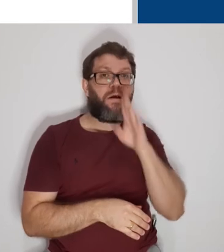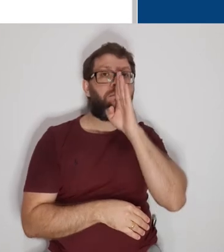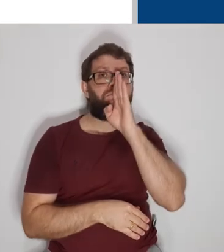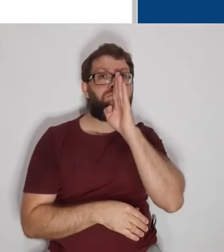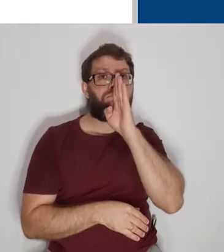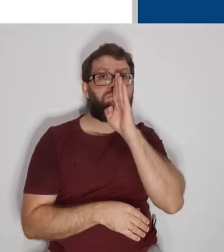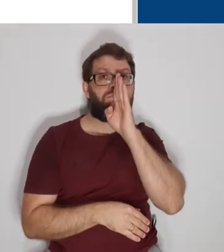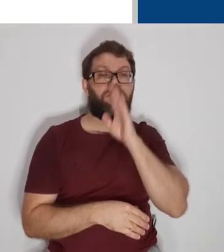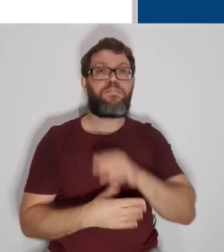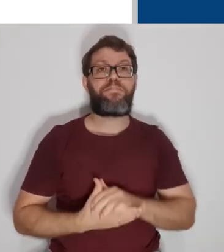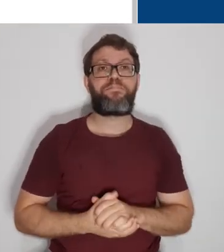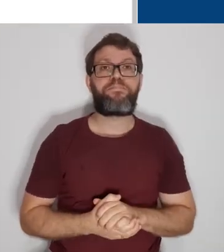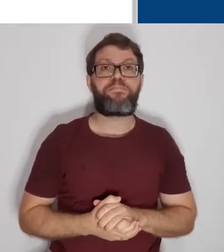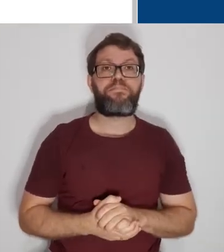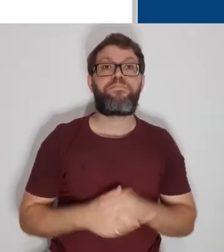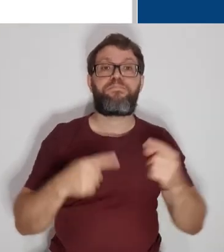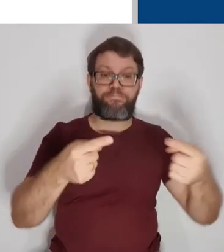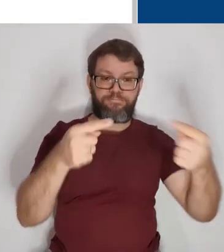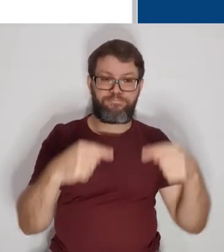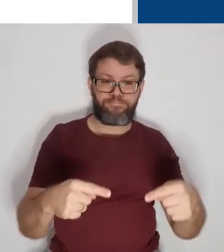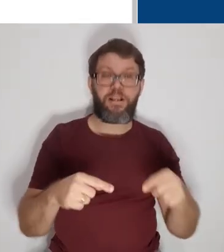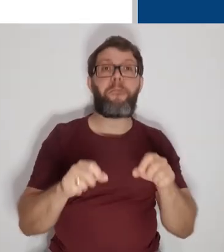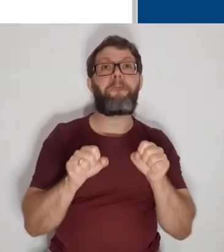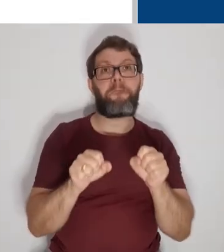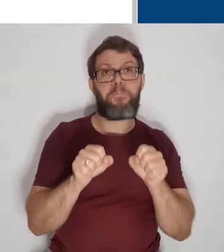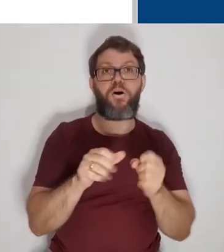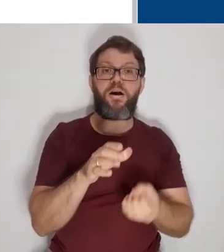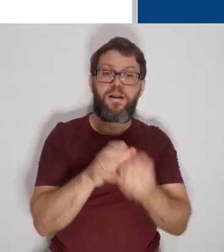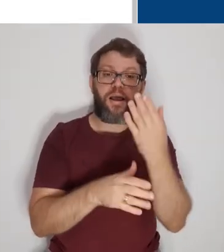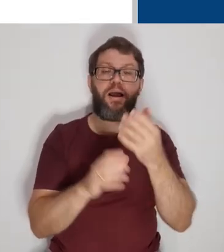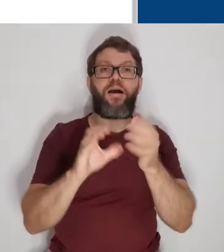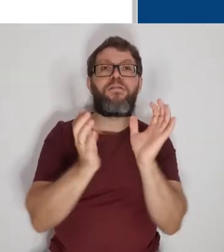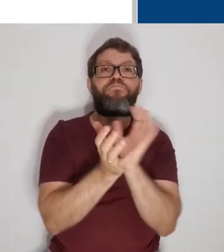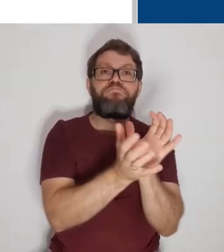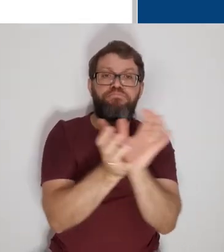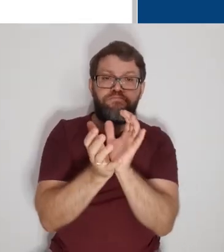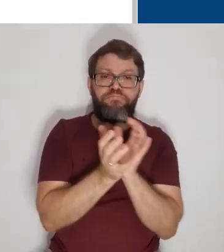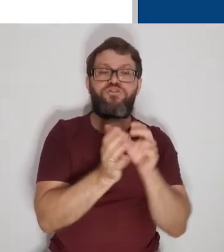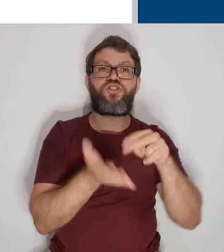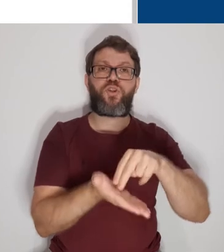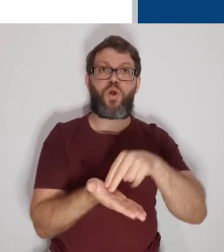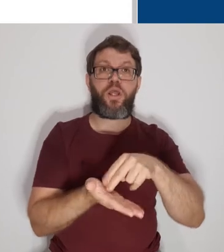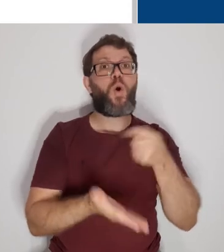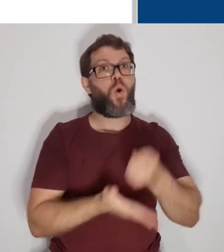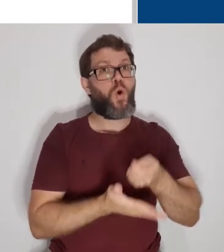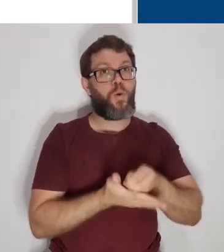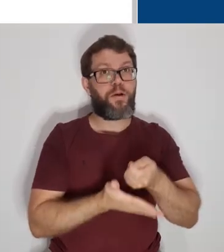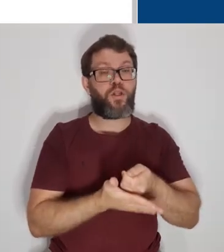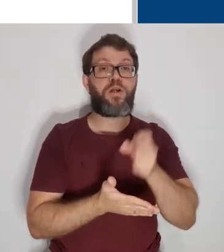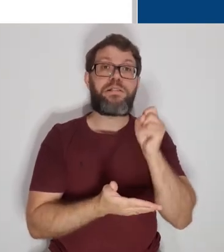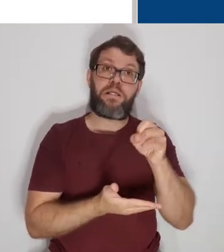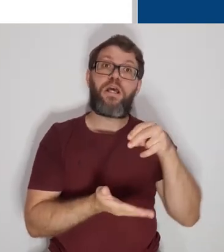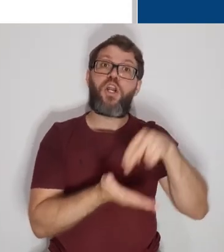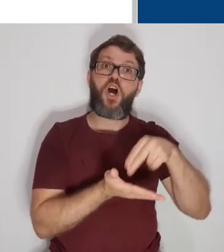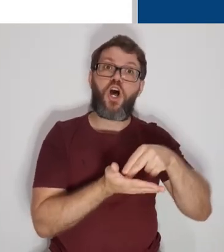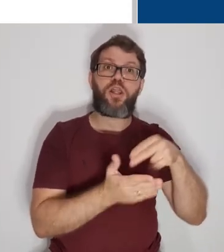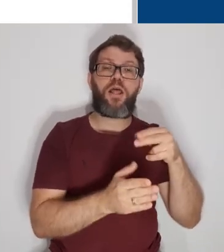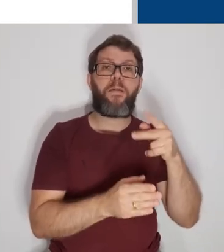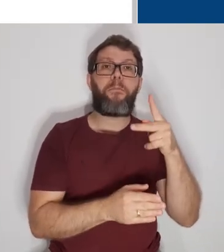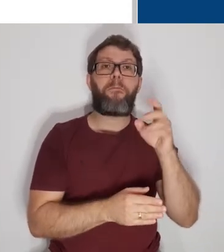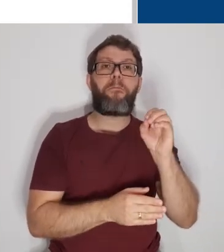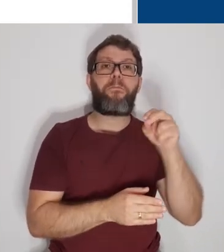estar ativa. Logo abaixo, podemos criar categorias de notas. Elas são obrigatórias na avaliação